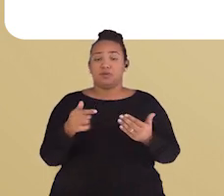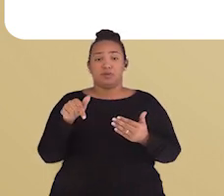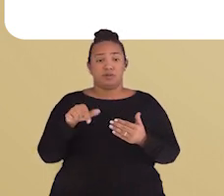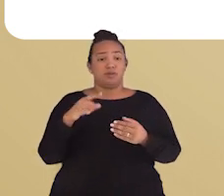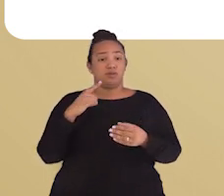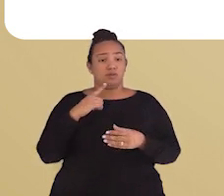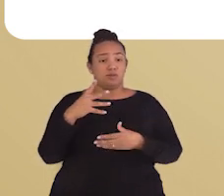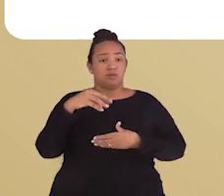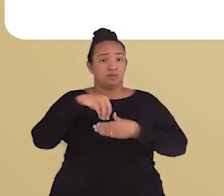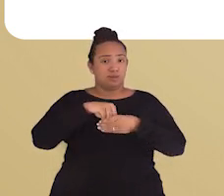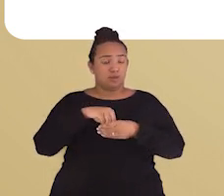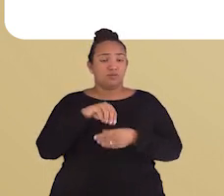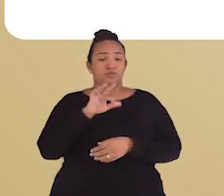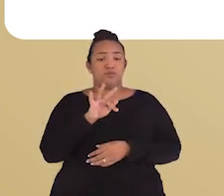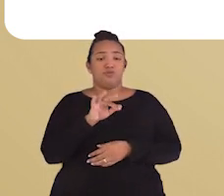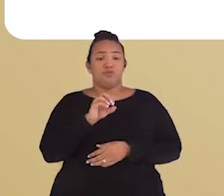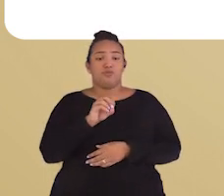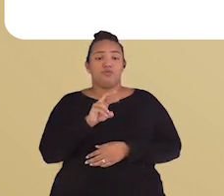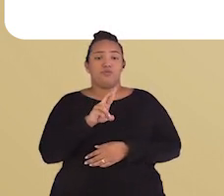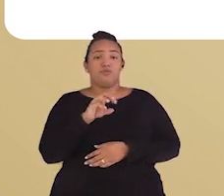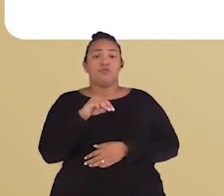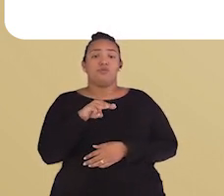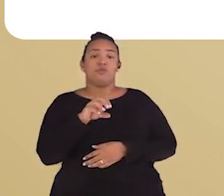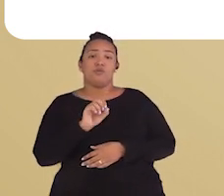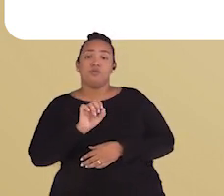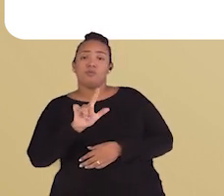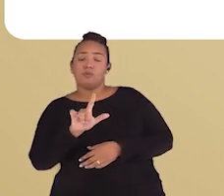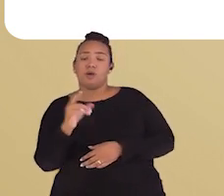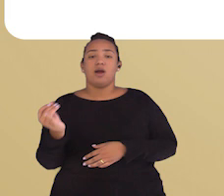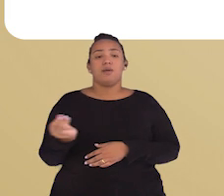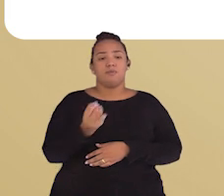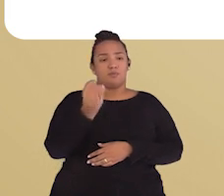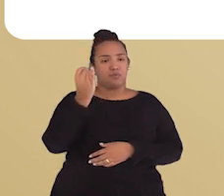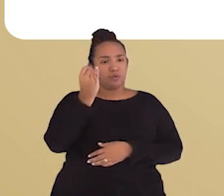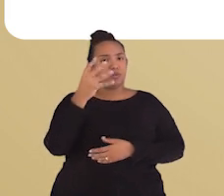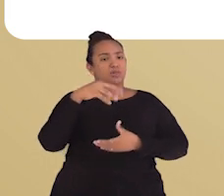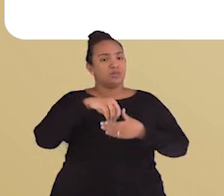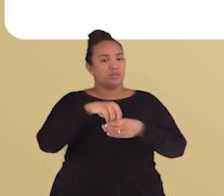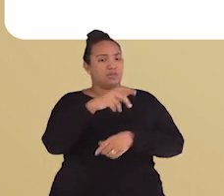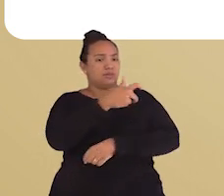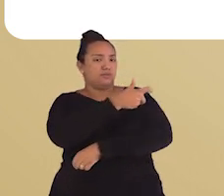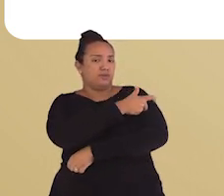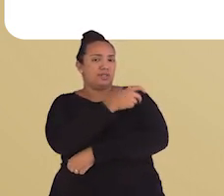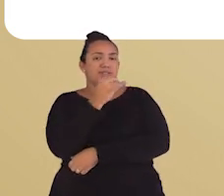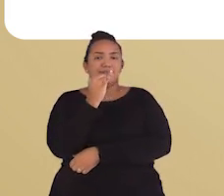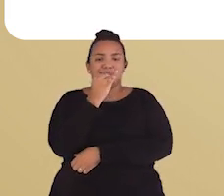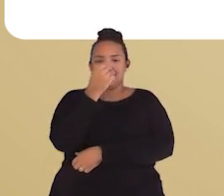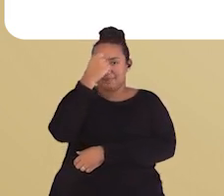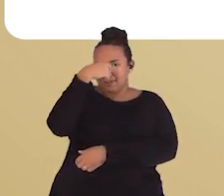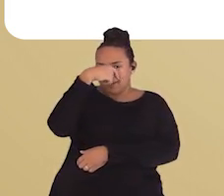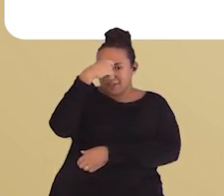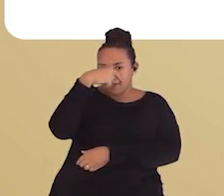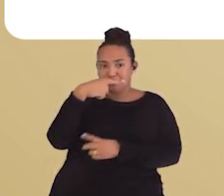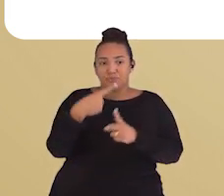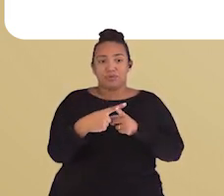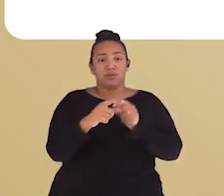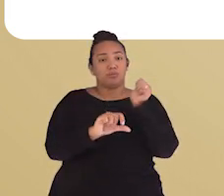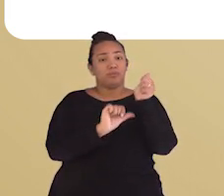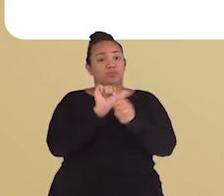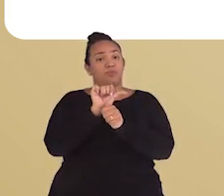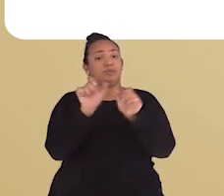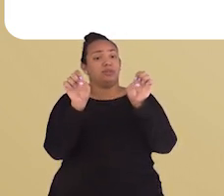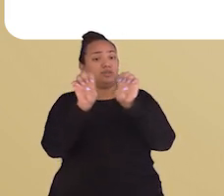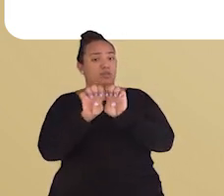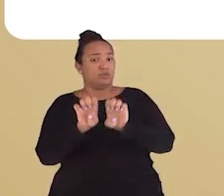também conhecido como formol ou metanal. Ele é um ingrediente essencial em algumas vacinas comuns, como a de tétano e gripe, porque altera a